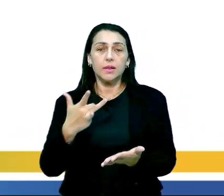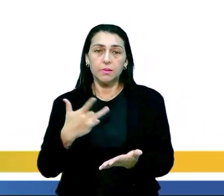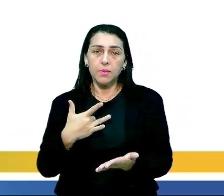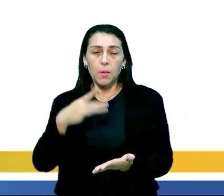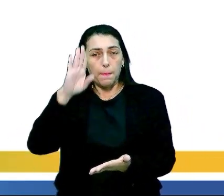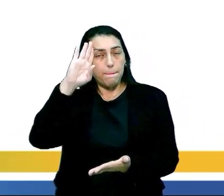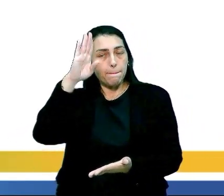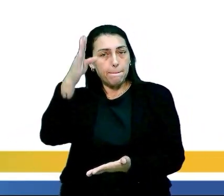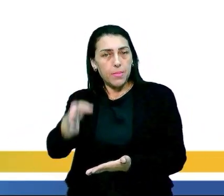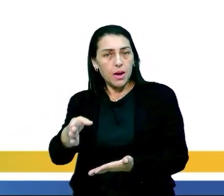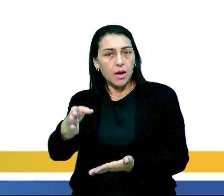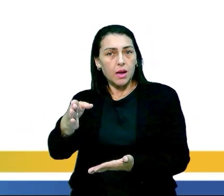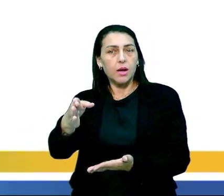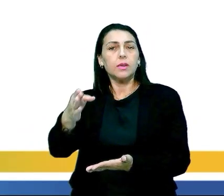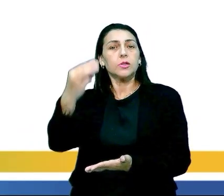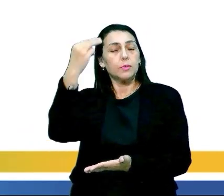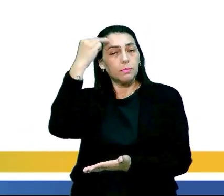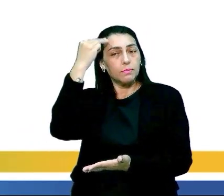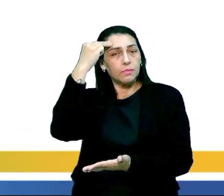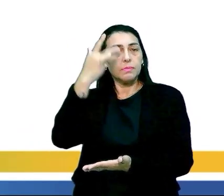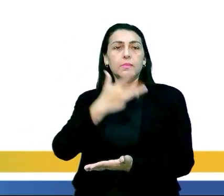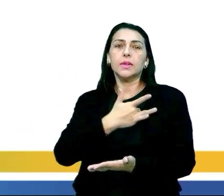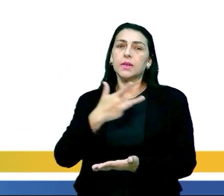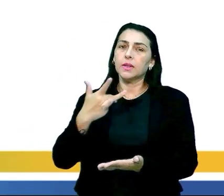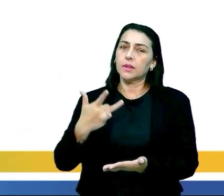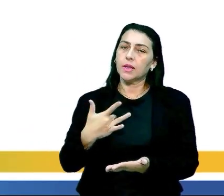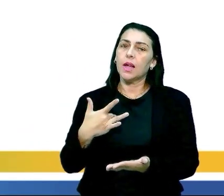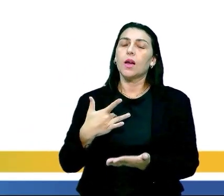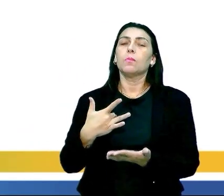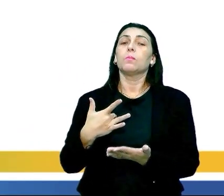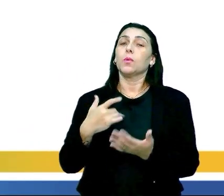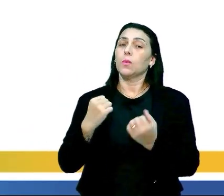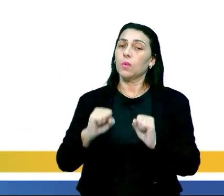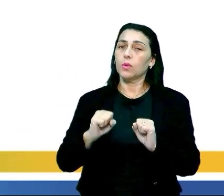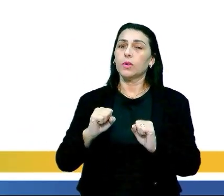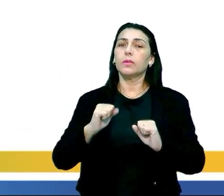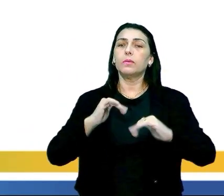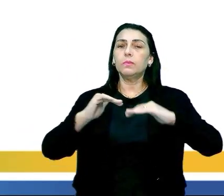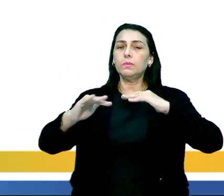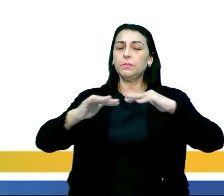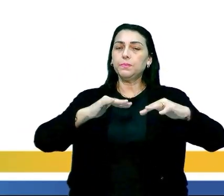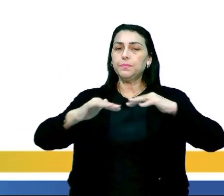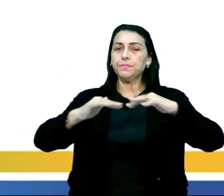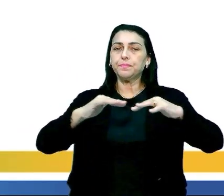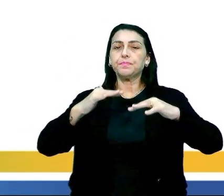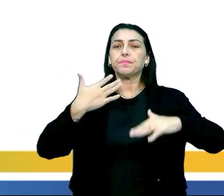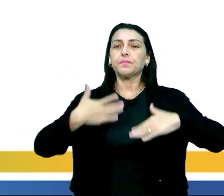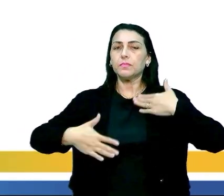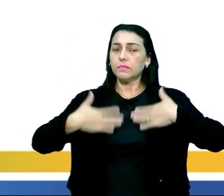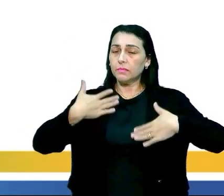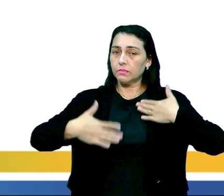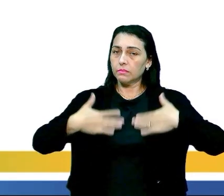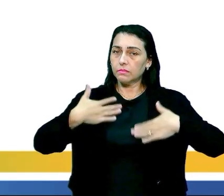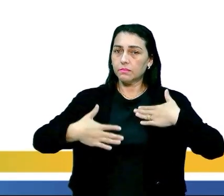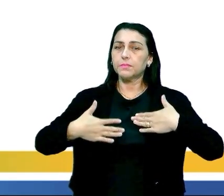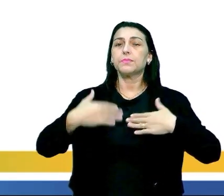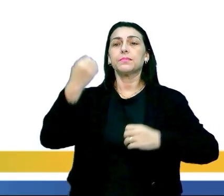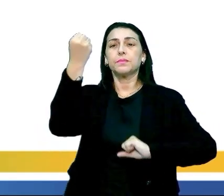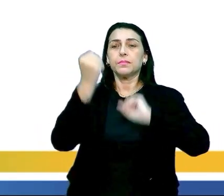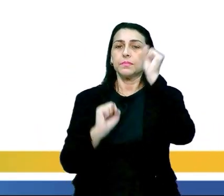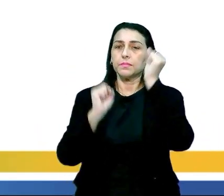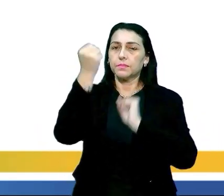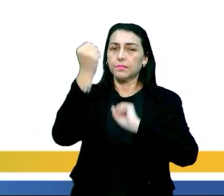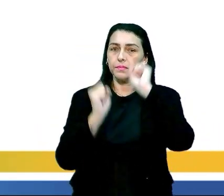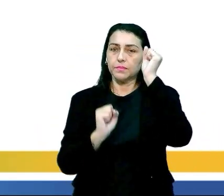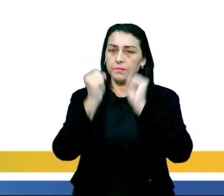elemento principal, que é a saúde, né? E essa saúde, ela pode ter esse direcionamento tanto com base no aspecto do exercício físico,